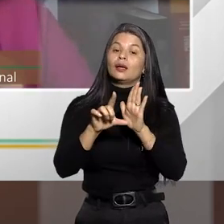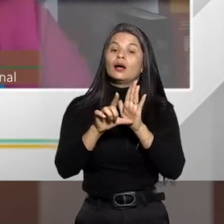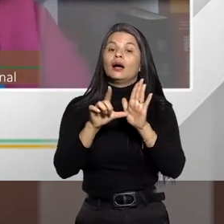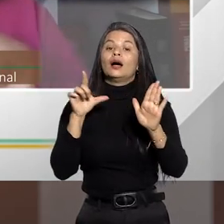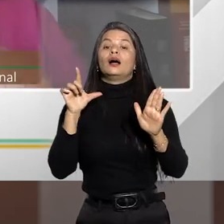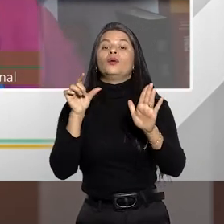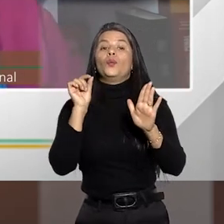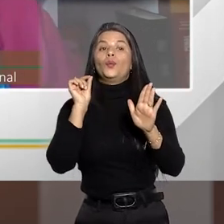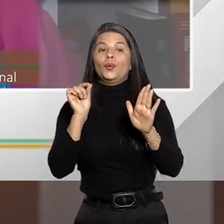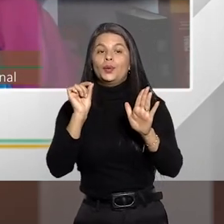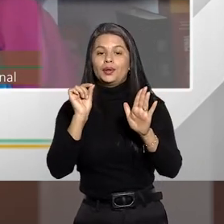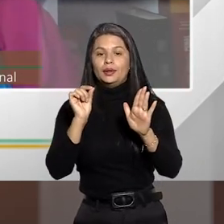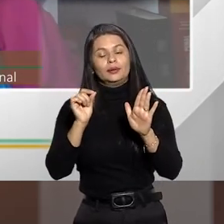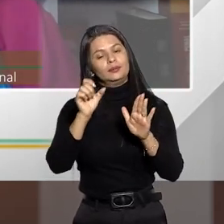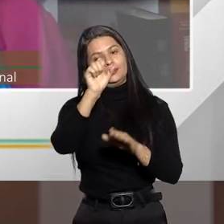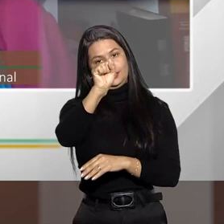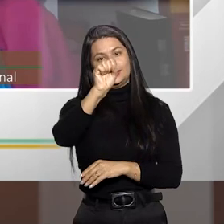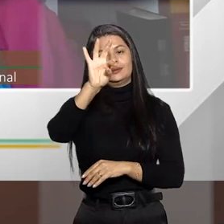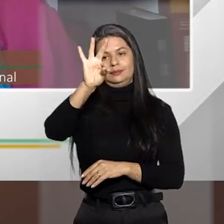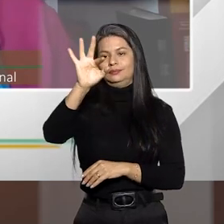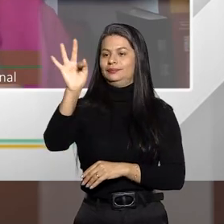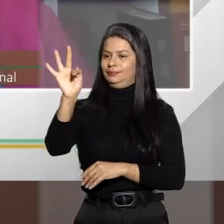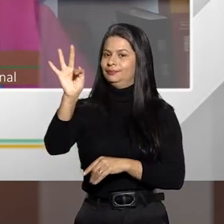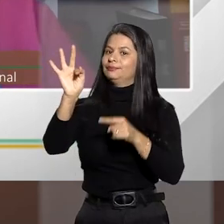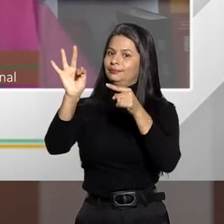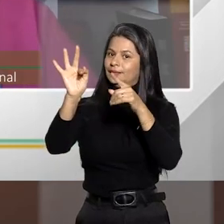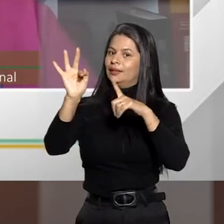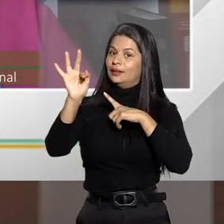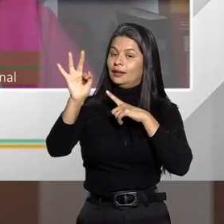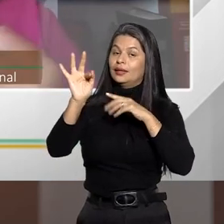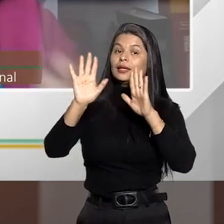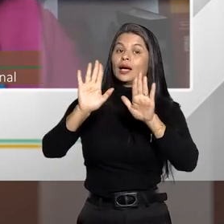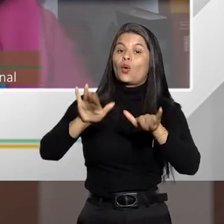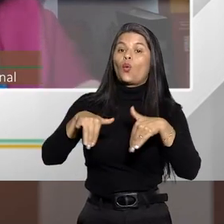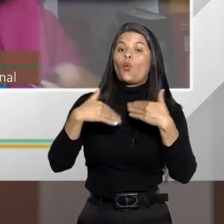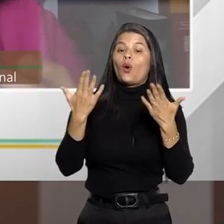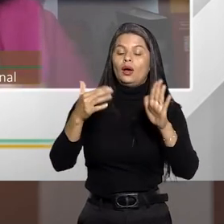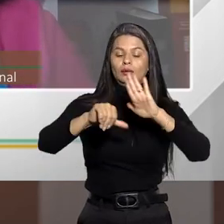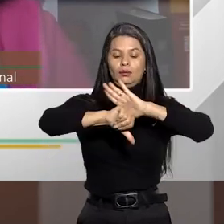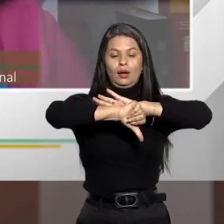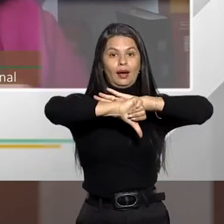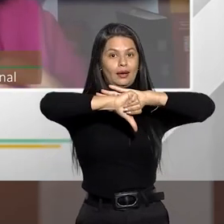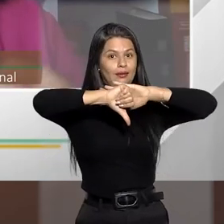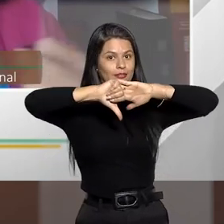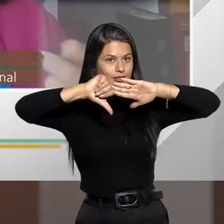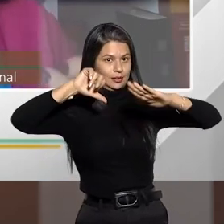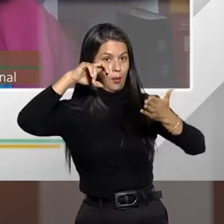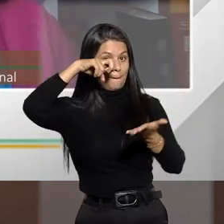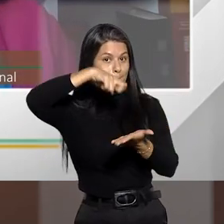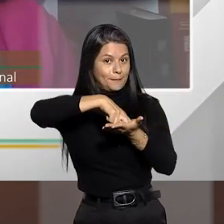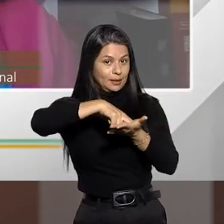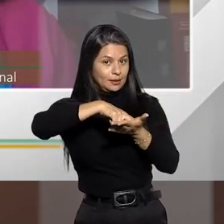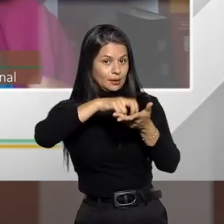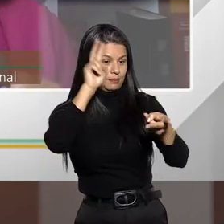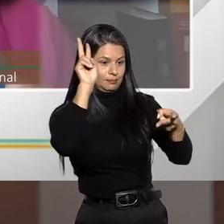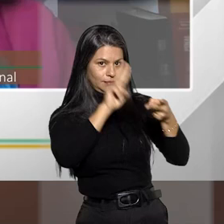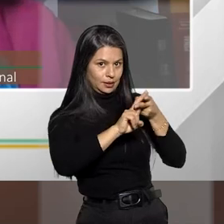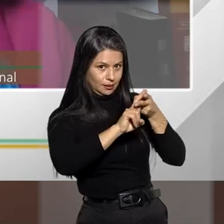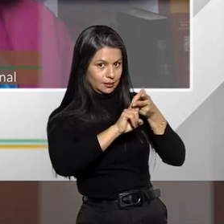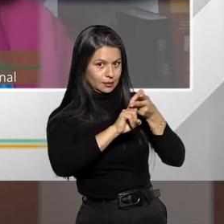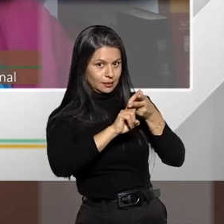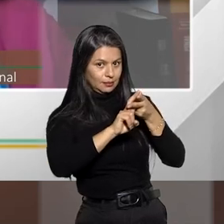estabelecida pelo STF, que é quando a infração tem pena privativa de liberdade